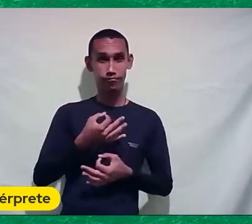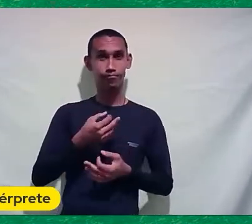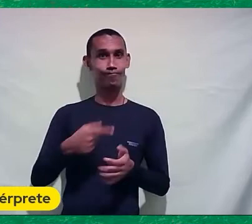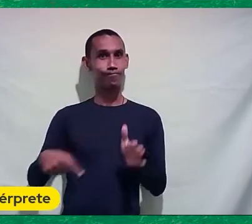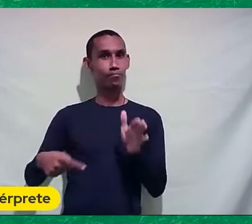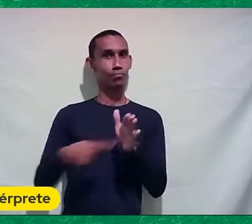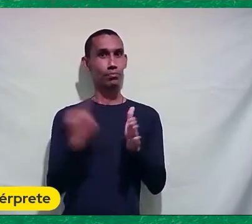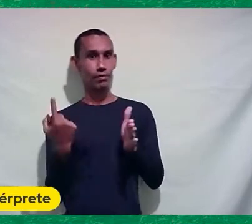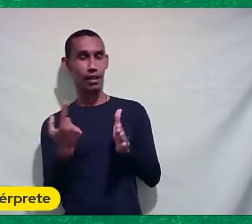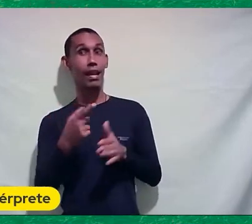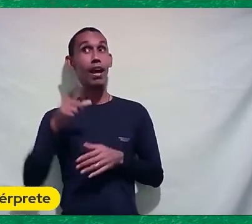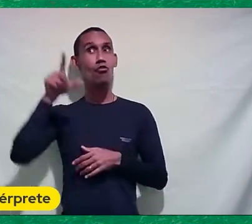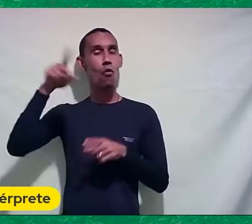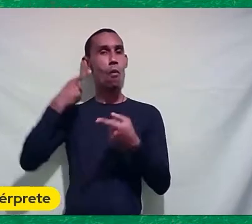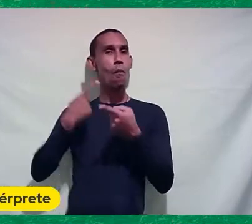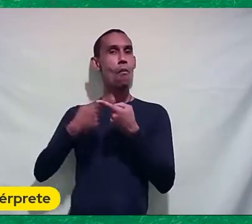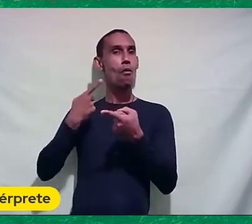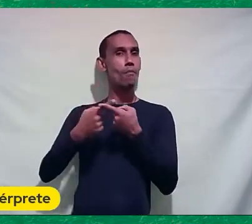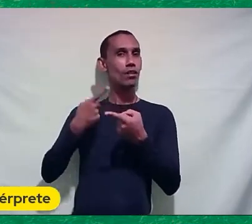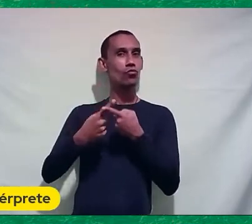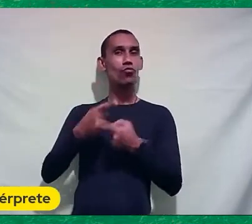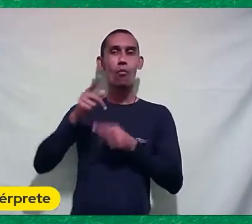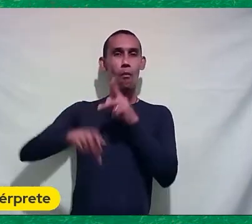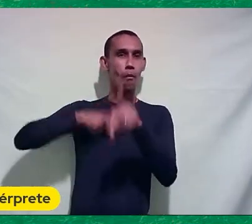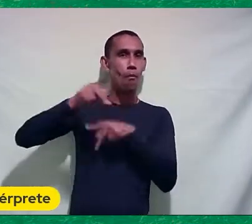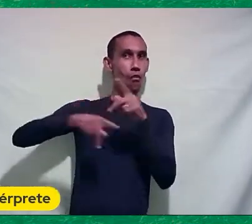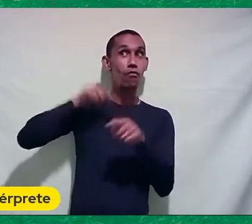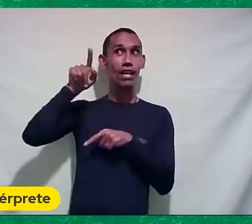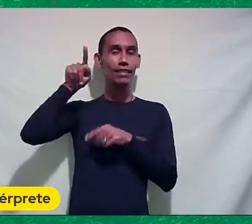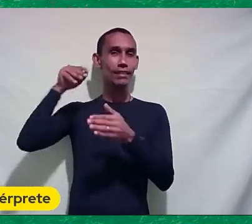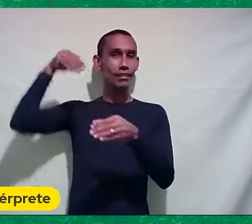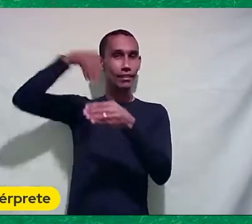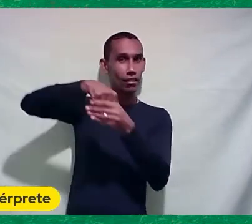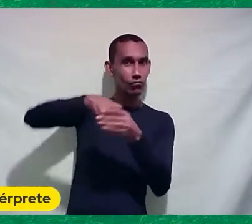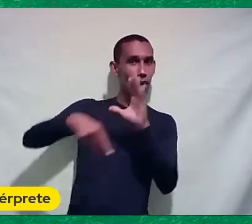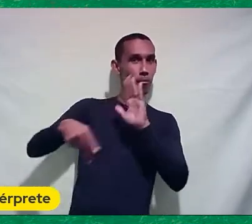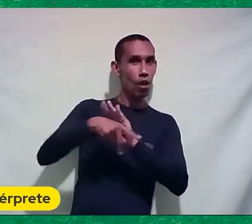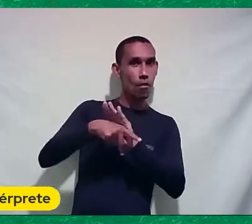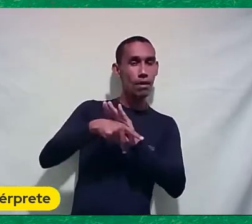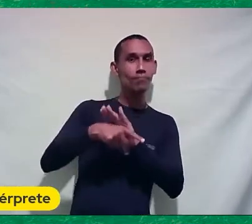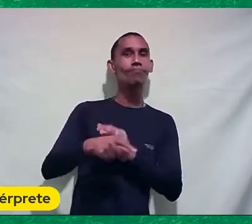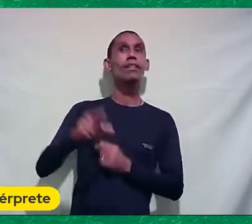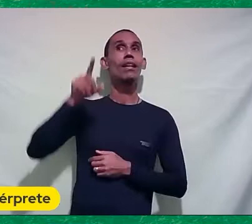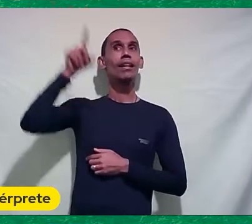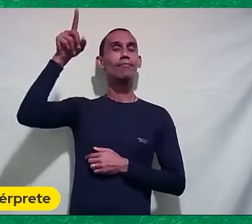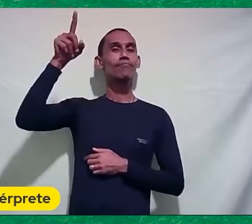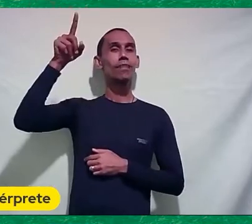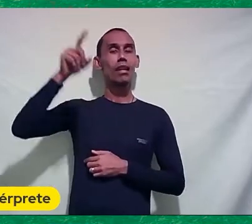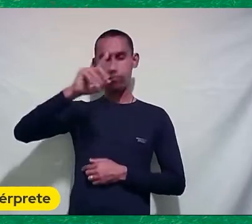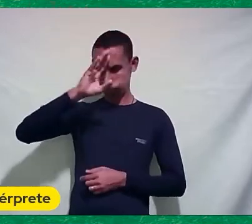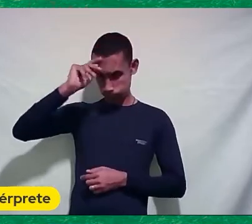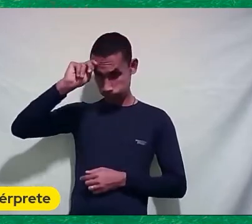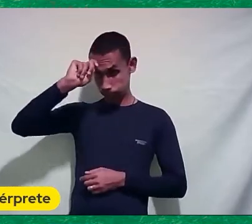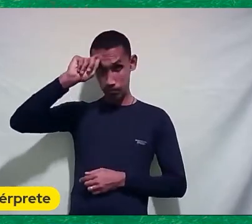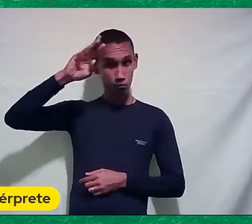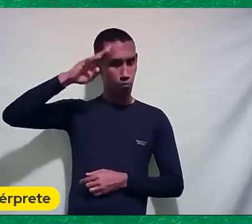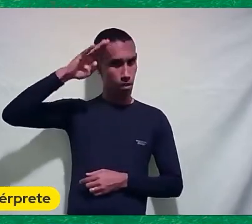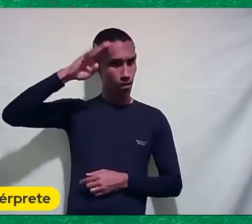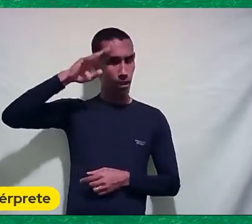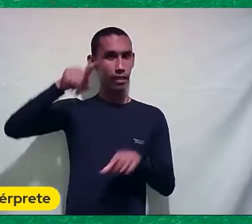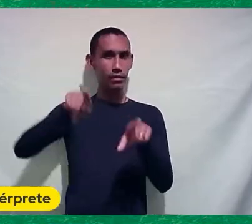A situação Do povo Na Argentina Sobre a ditadura Militar Esse filme Não saiu